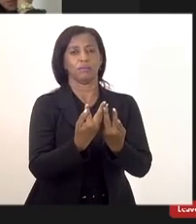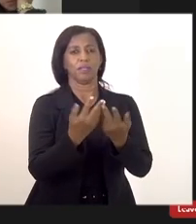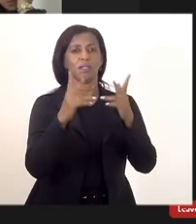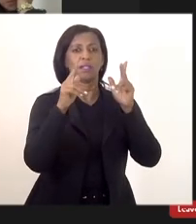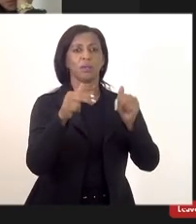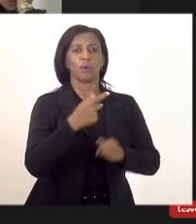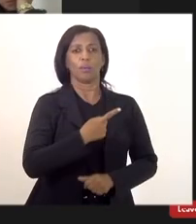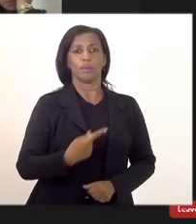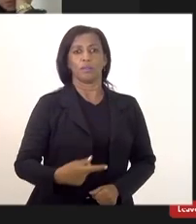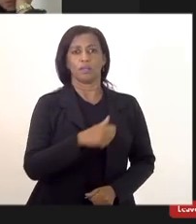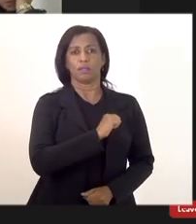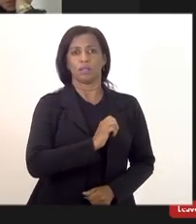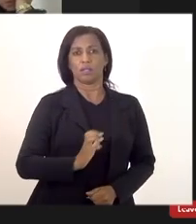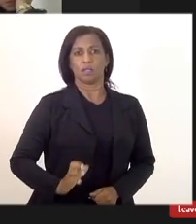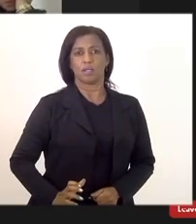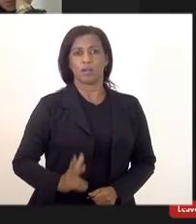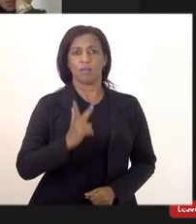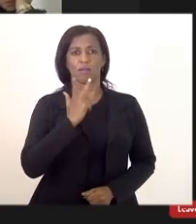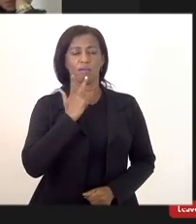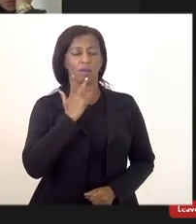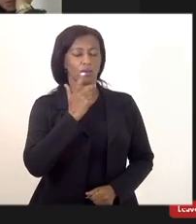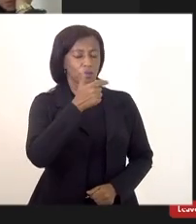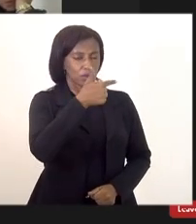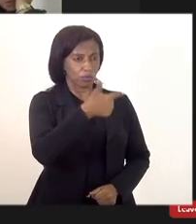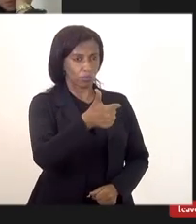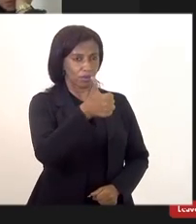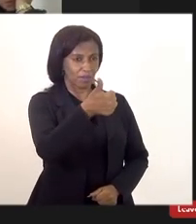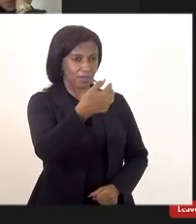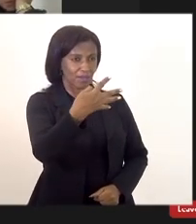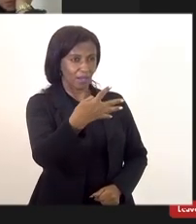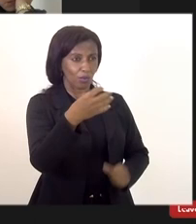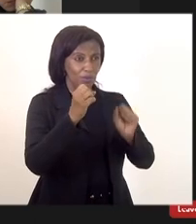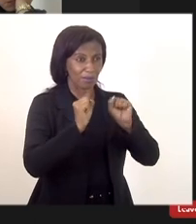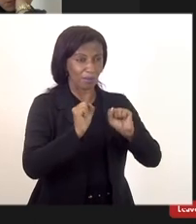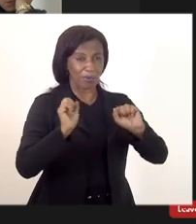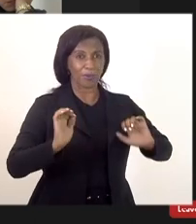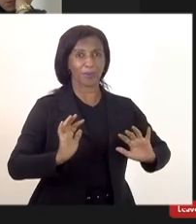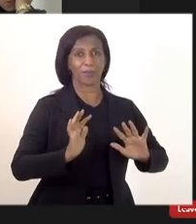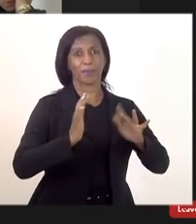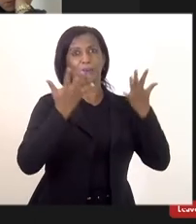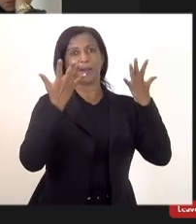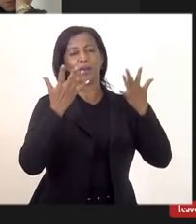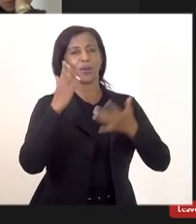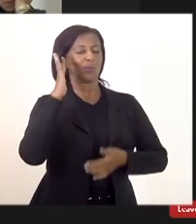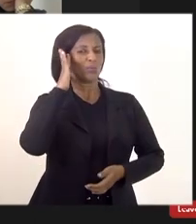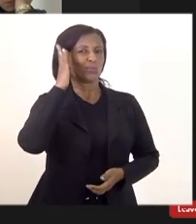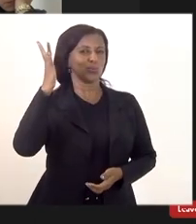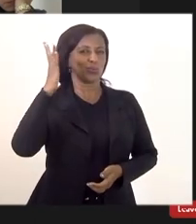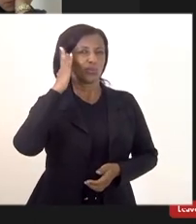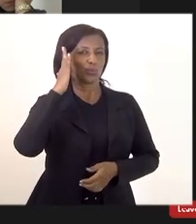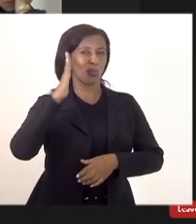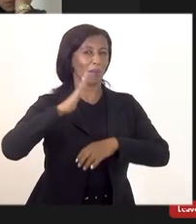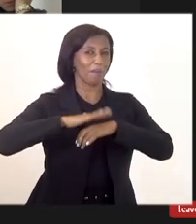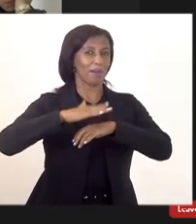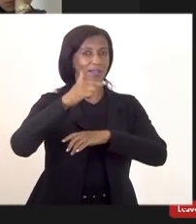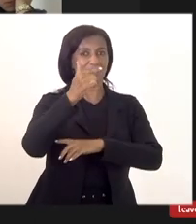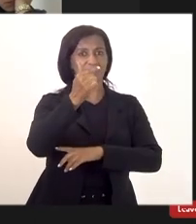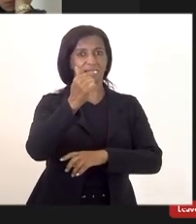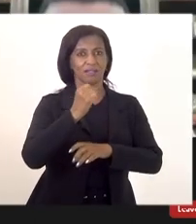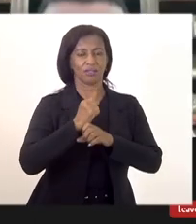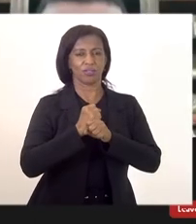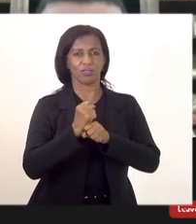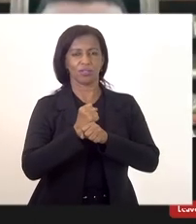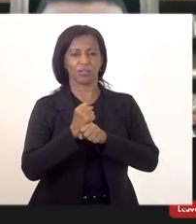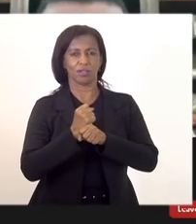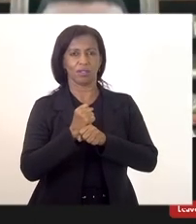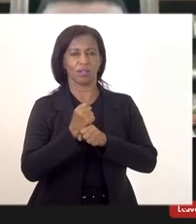Ernesto Siciliano falou são 214 famílias que podem comemorar um sonho de mais de sete anos para